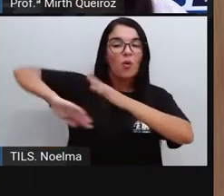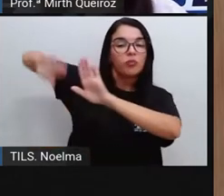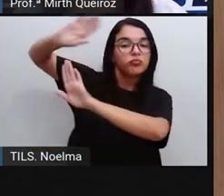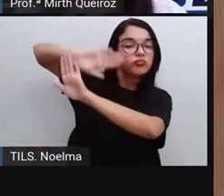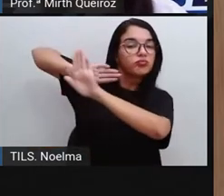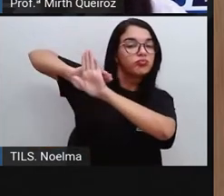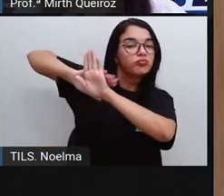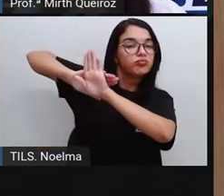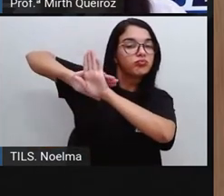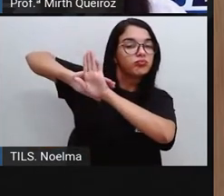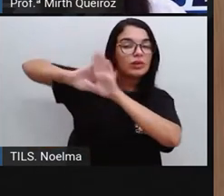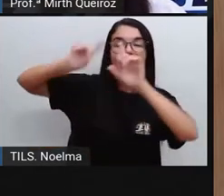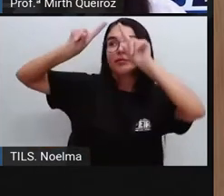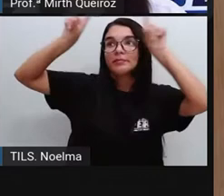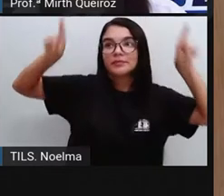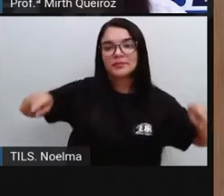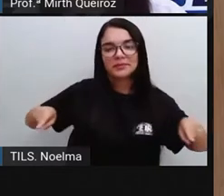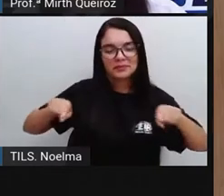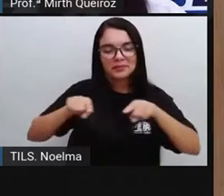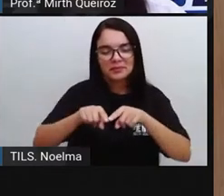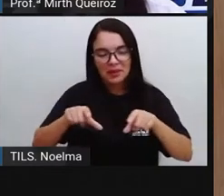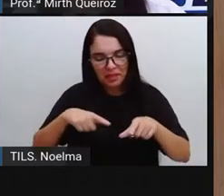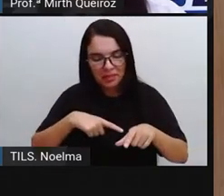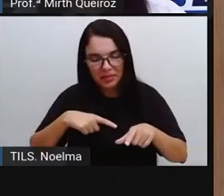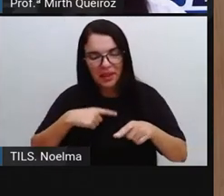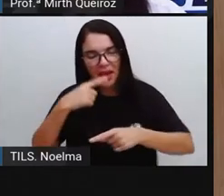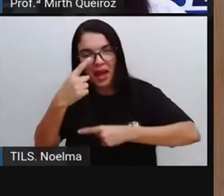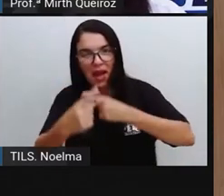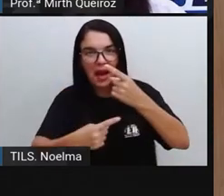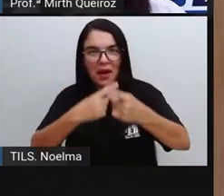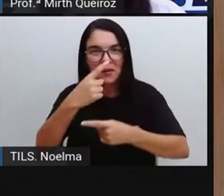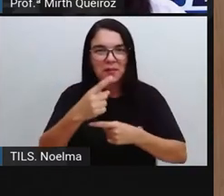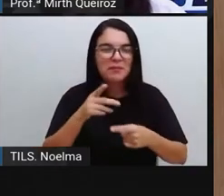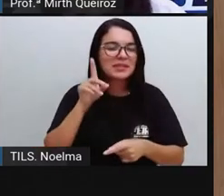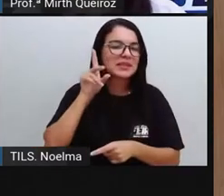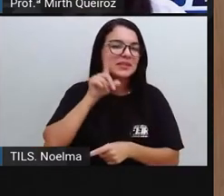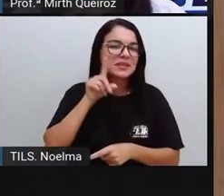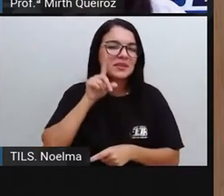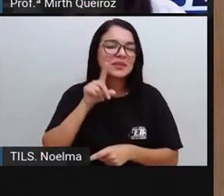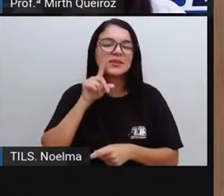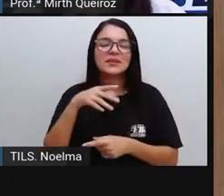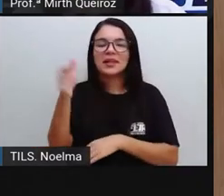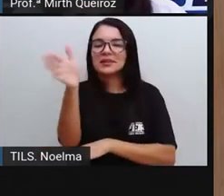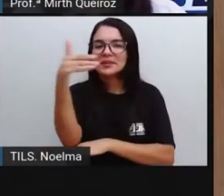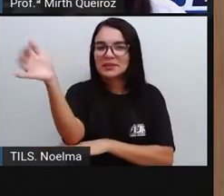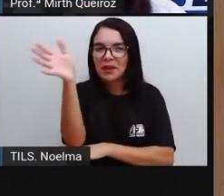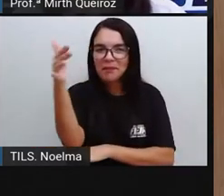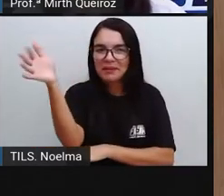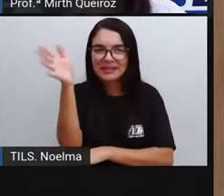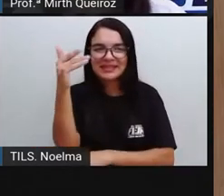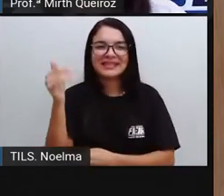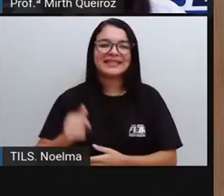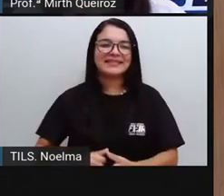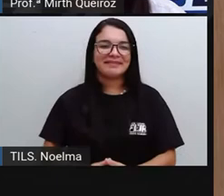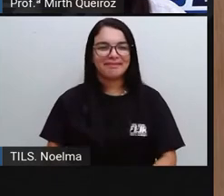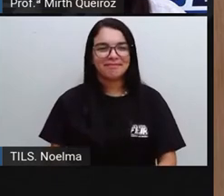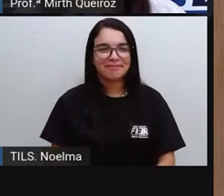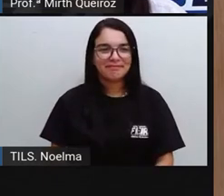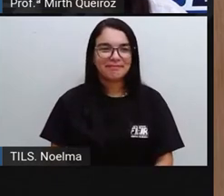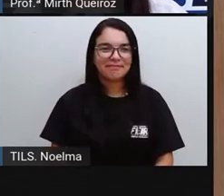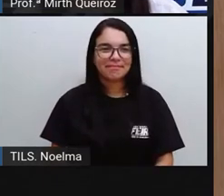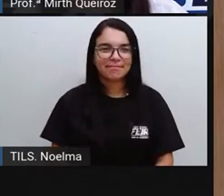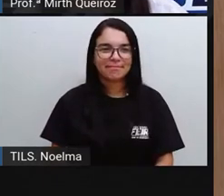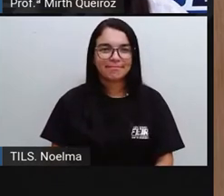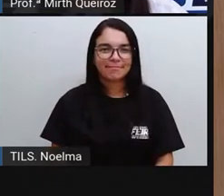que enquadra o casal, tinha alguns aspectos que estavam relacionados aí aos Estados Unidos.